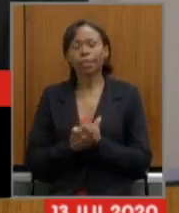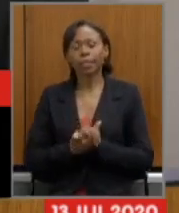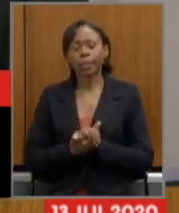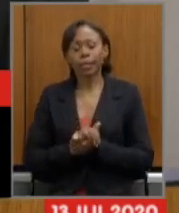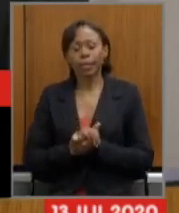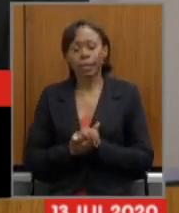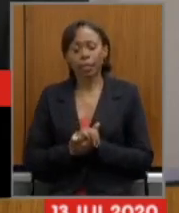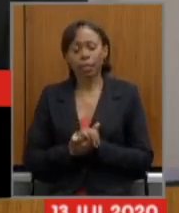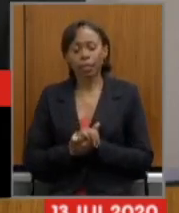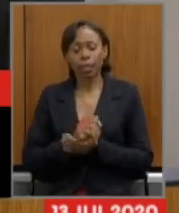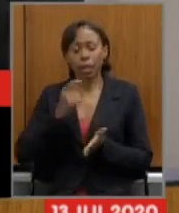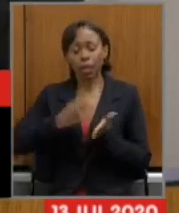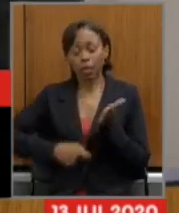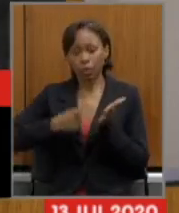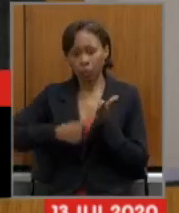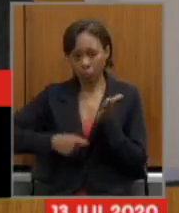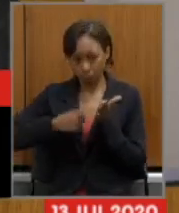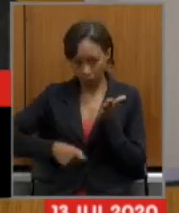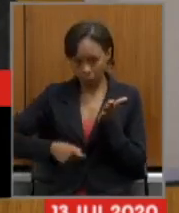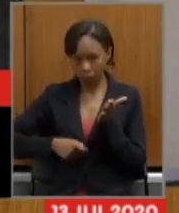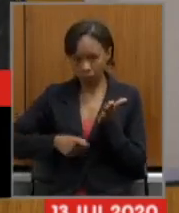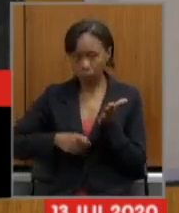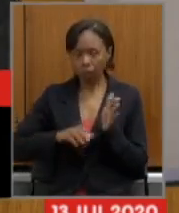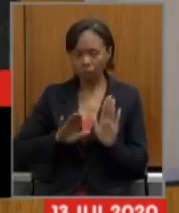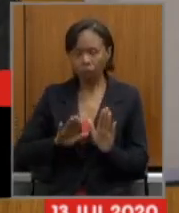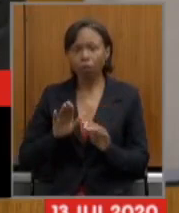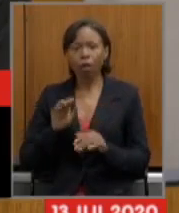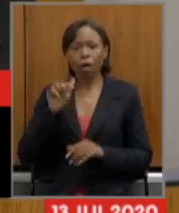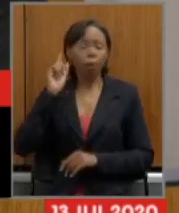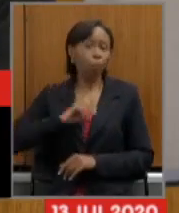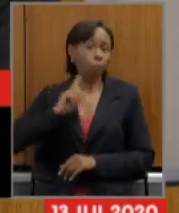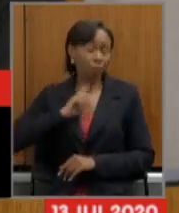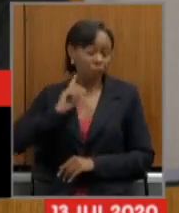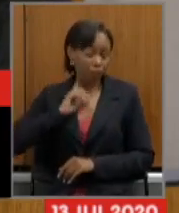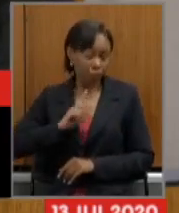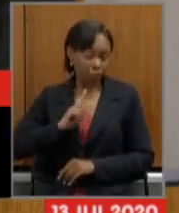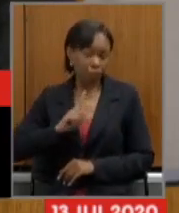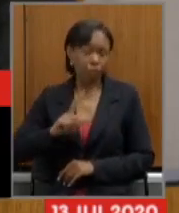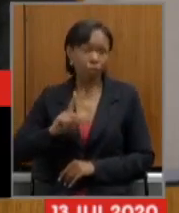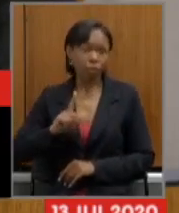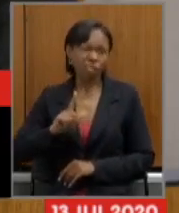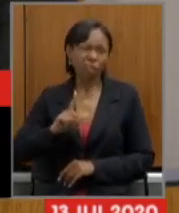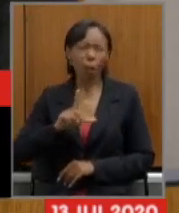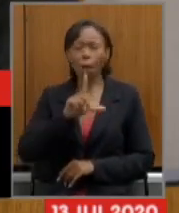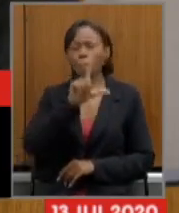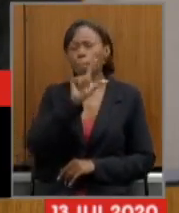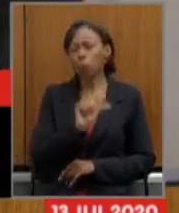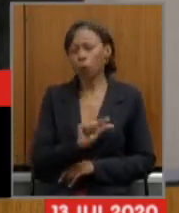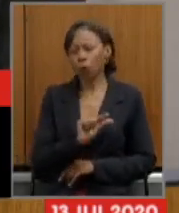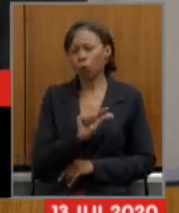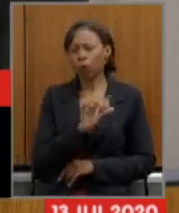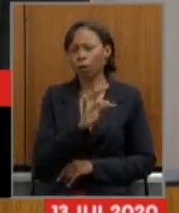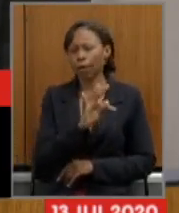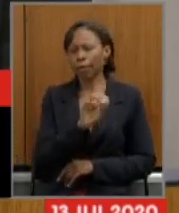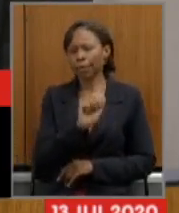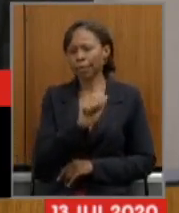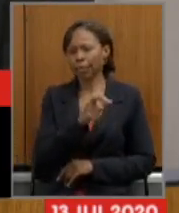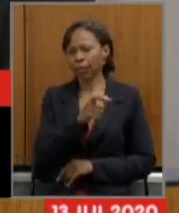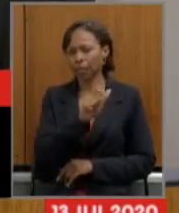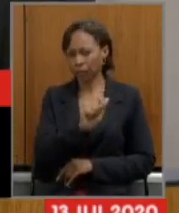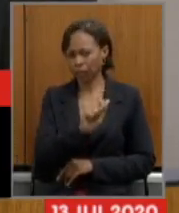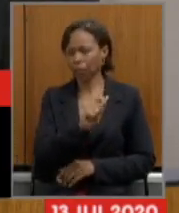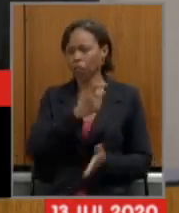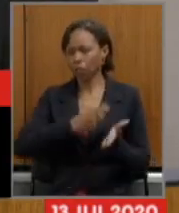é o Estado no Sudeste que tem menor taxa de isenção fiscal mas